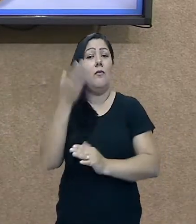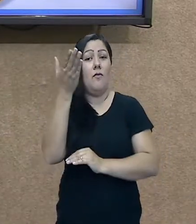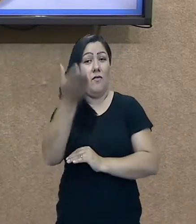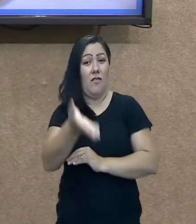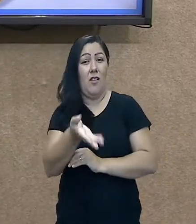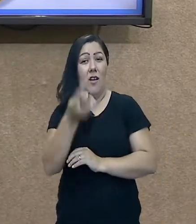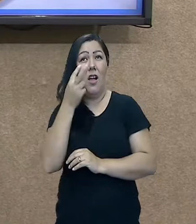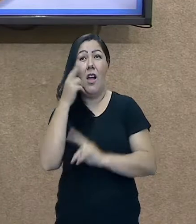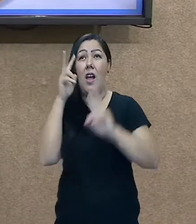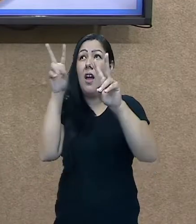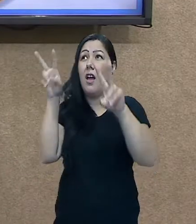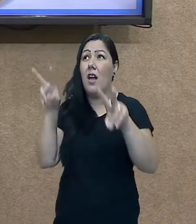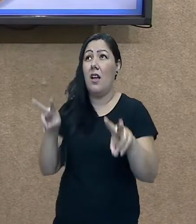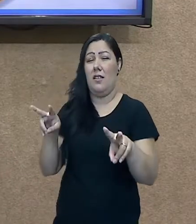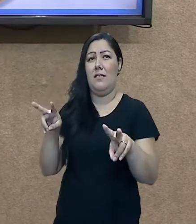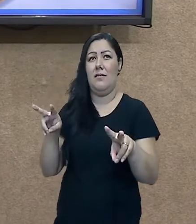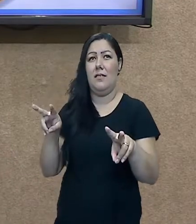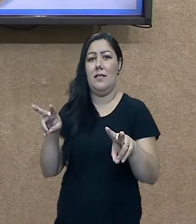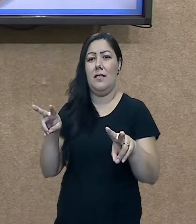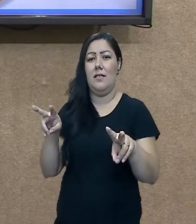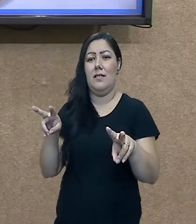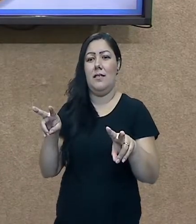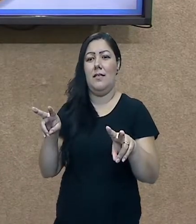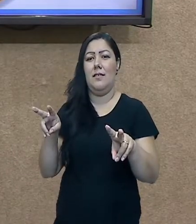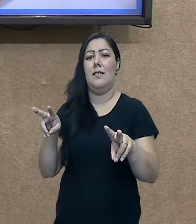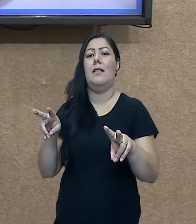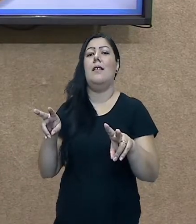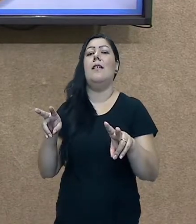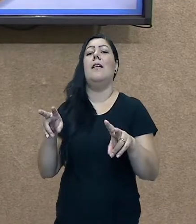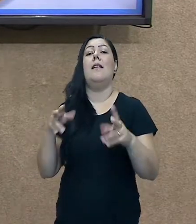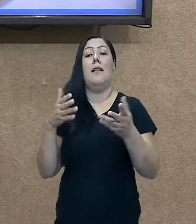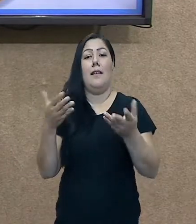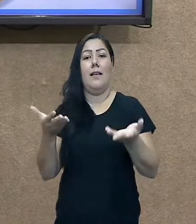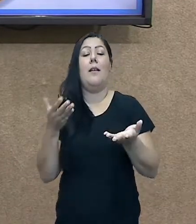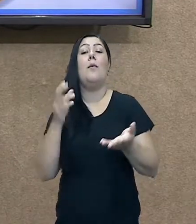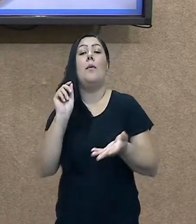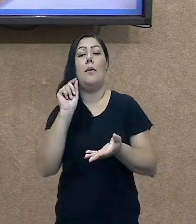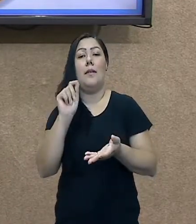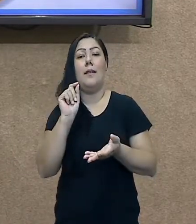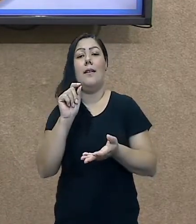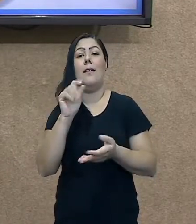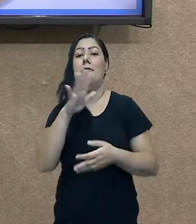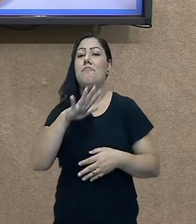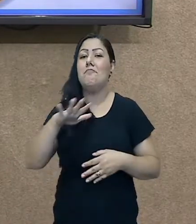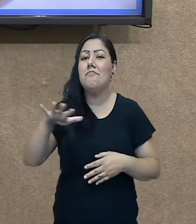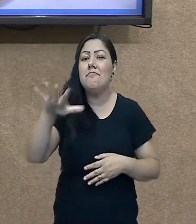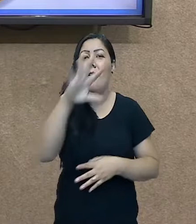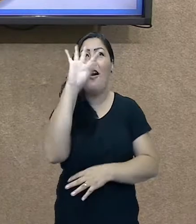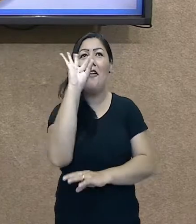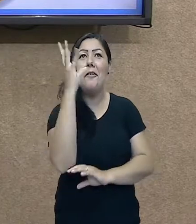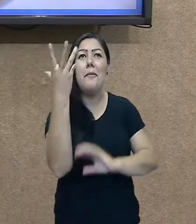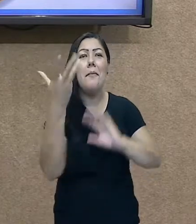forma uma paisagem. Correto, mas incompleto.